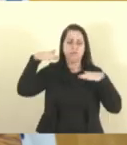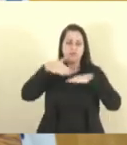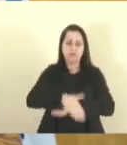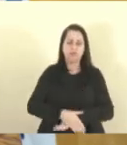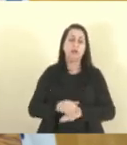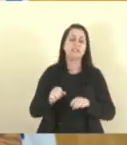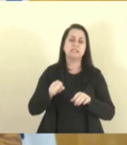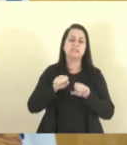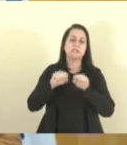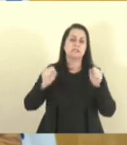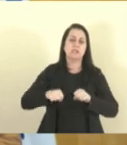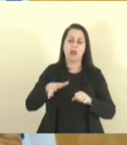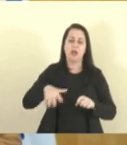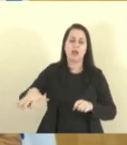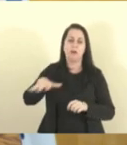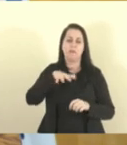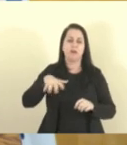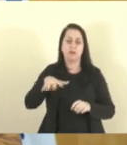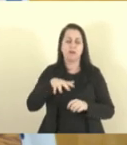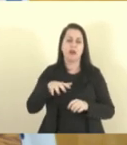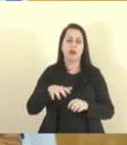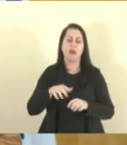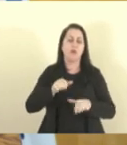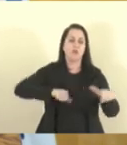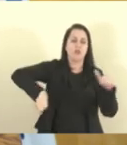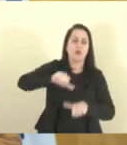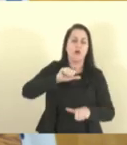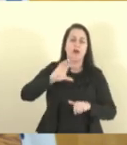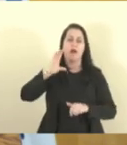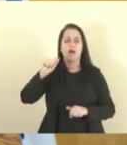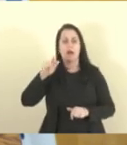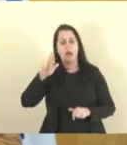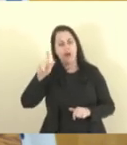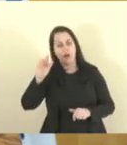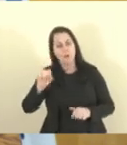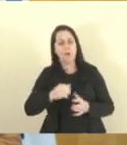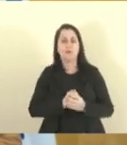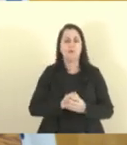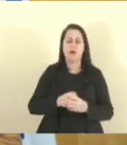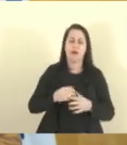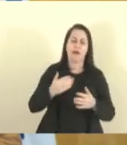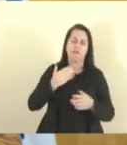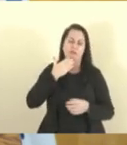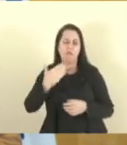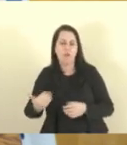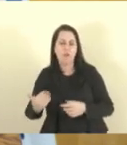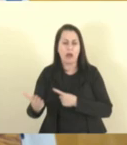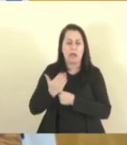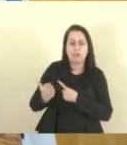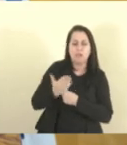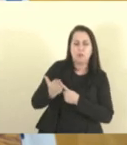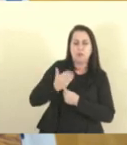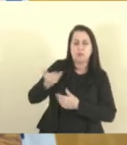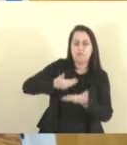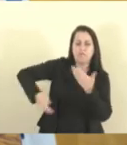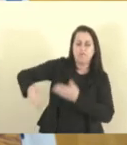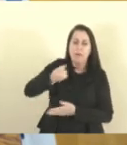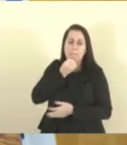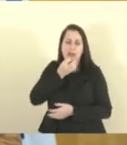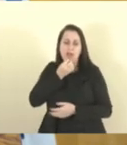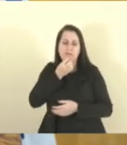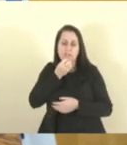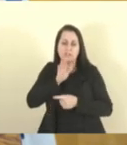ao sistema em troca de cargos, em troca de favores, em troca de benefícios.